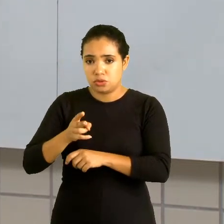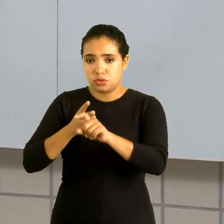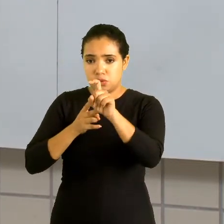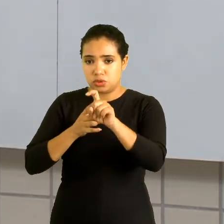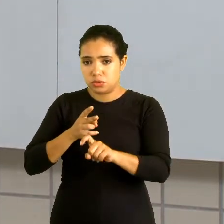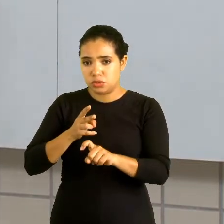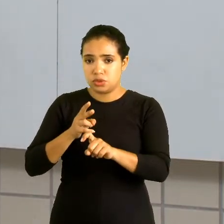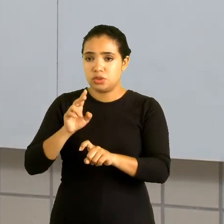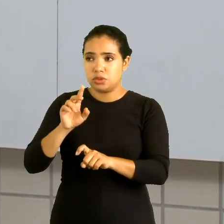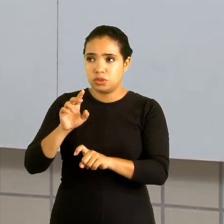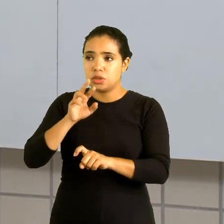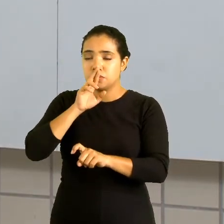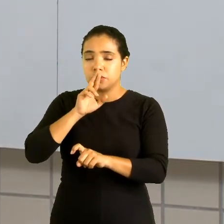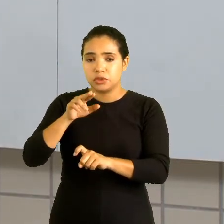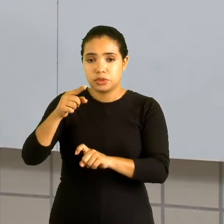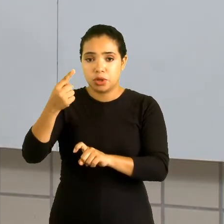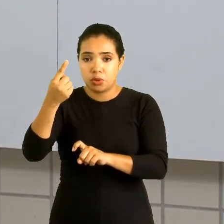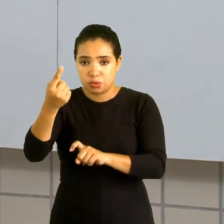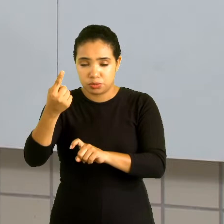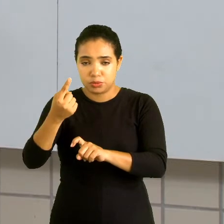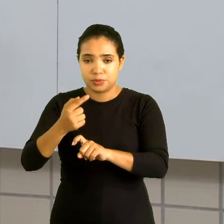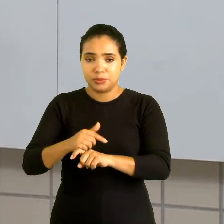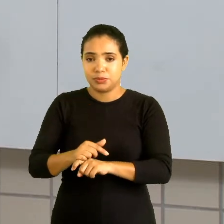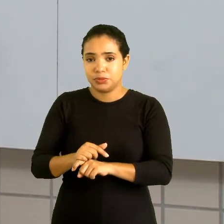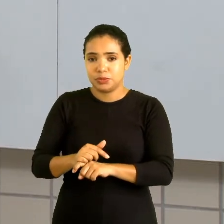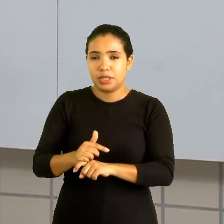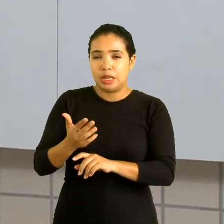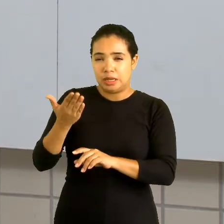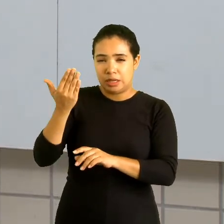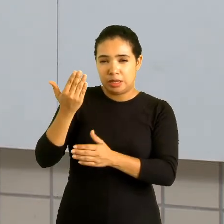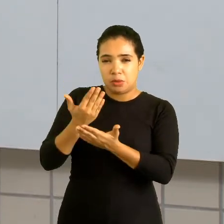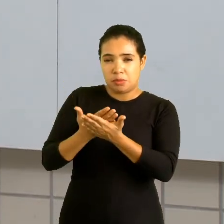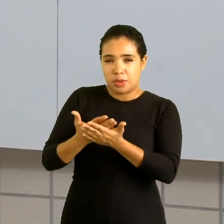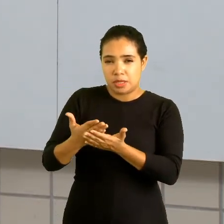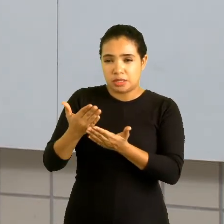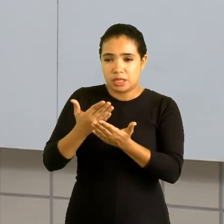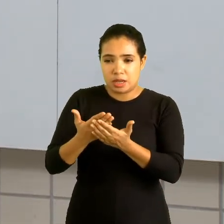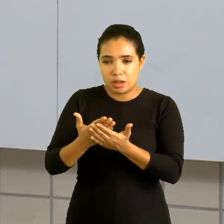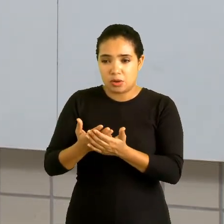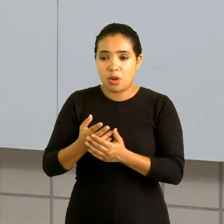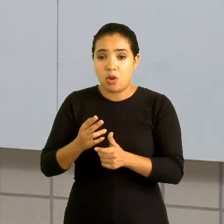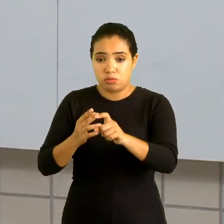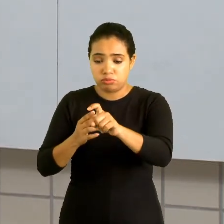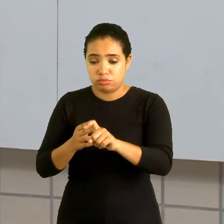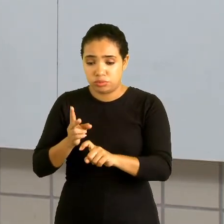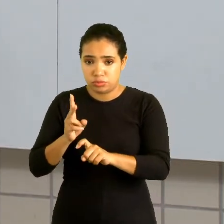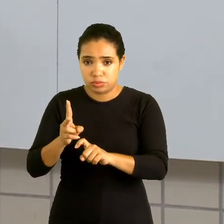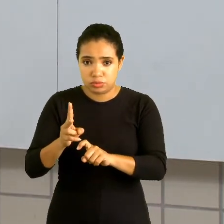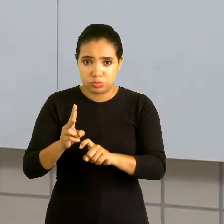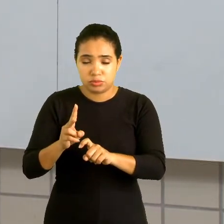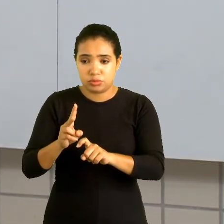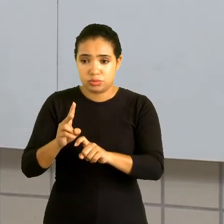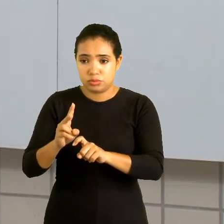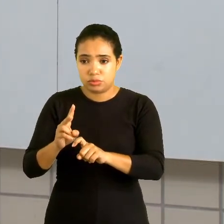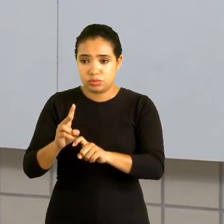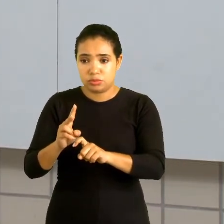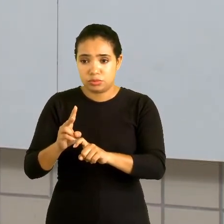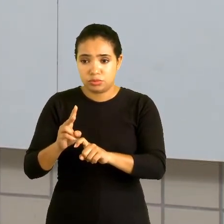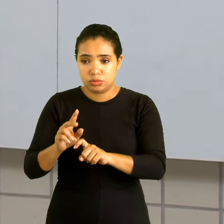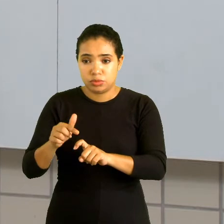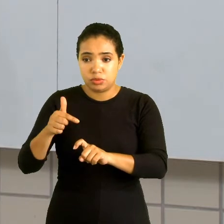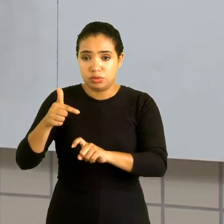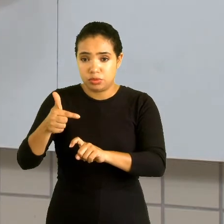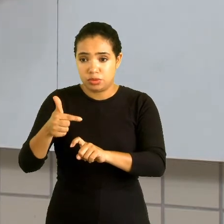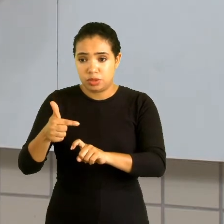a 1. A propriedade que nós revimos no início da aula. Conserva a base e subtrai os expoentes.